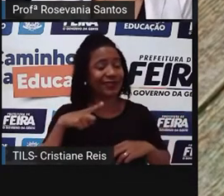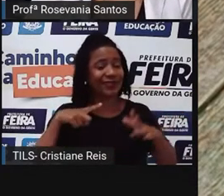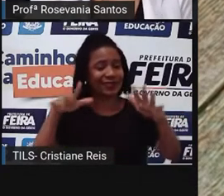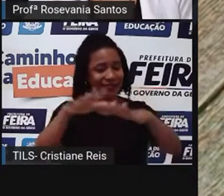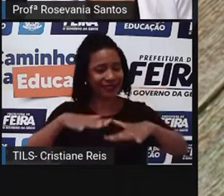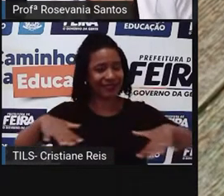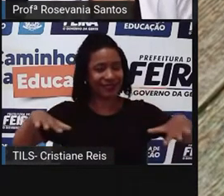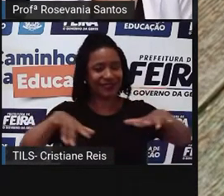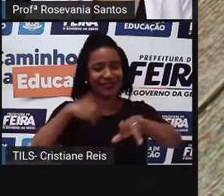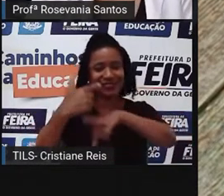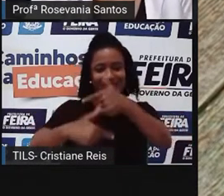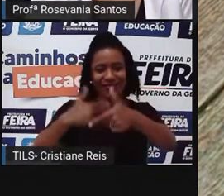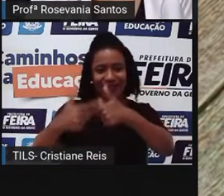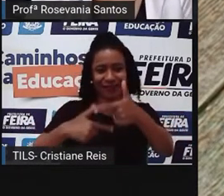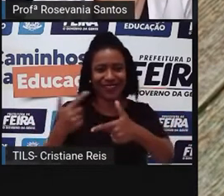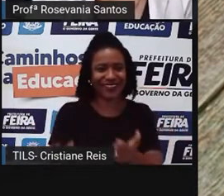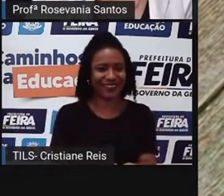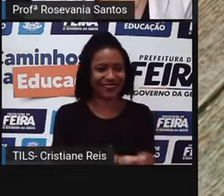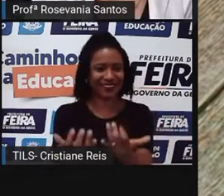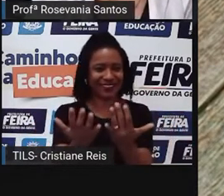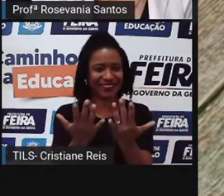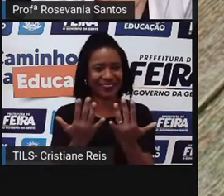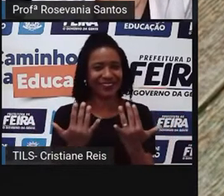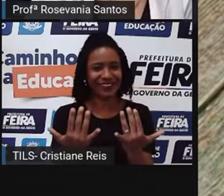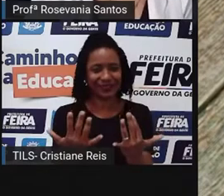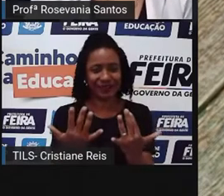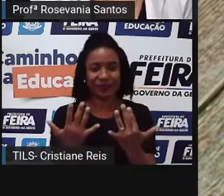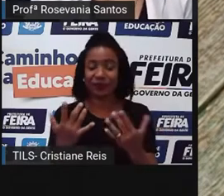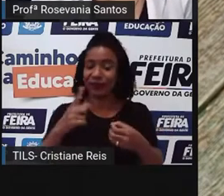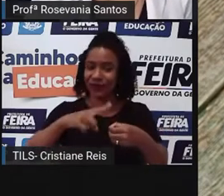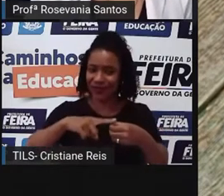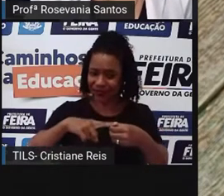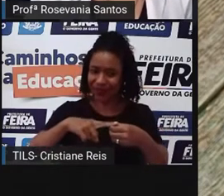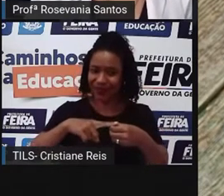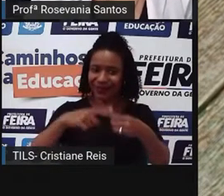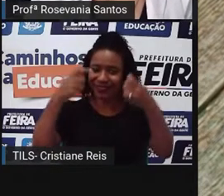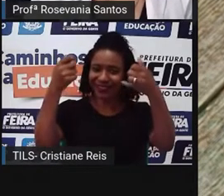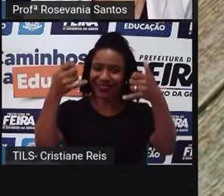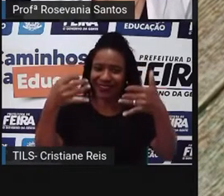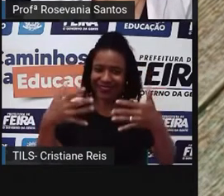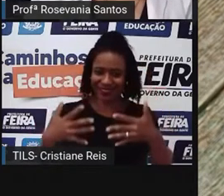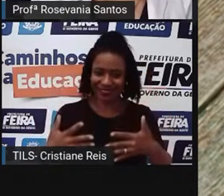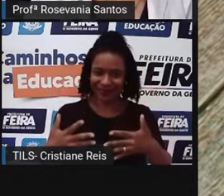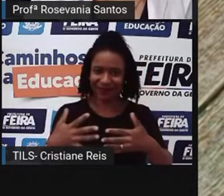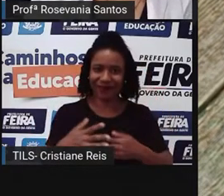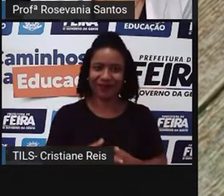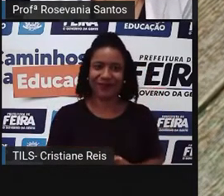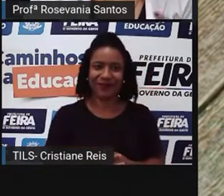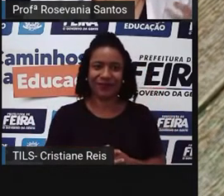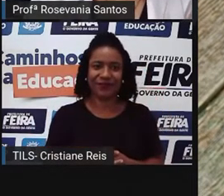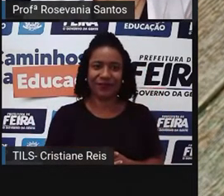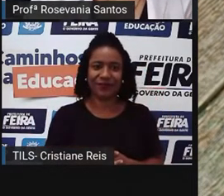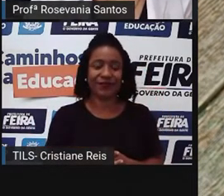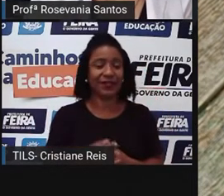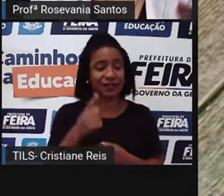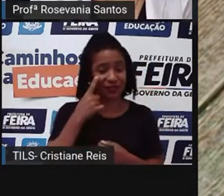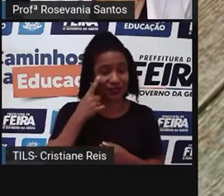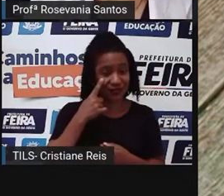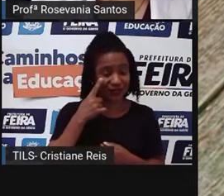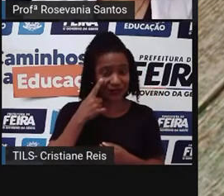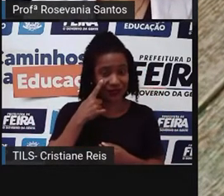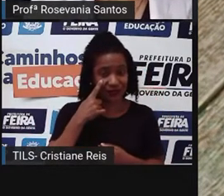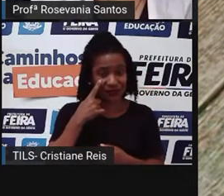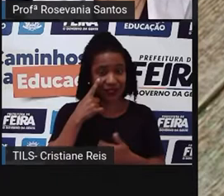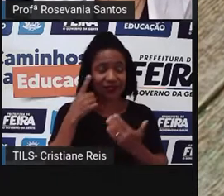Dessas atividades agrícolas. Vamos falar um pouquinho sobre elas, né? Pra gente perceber essas particularidades.